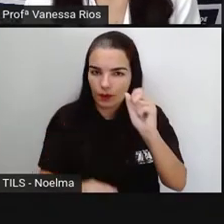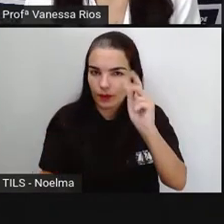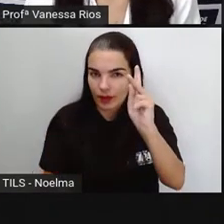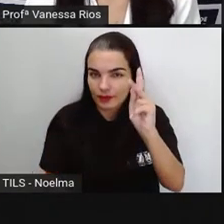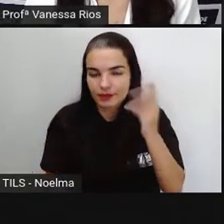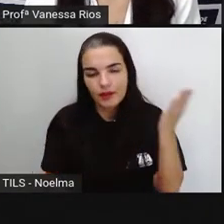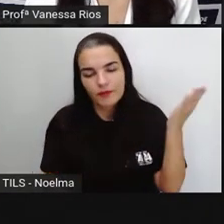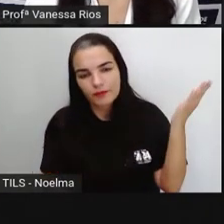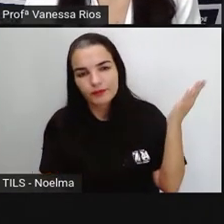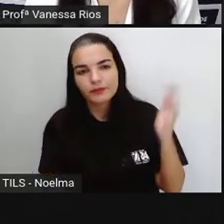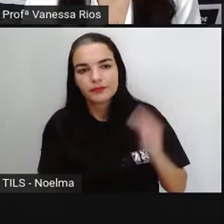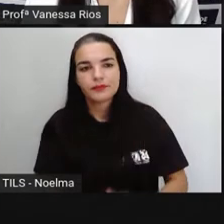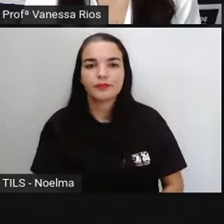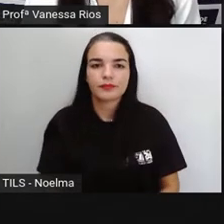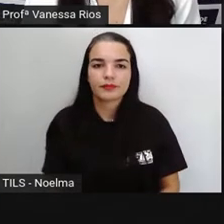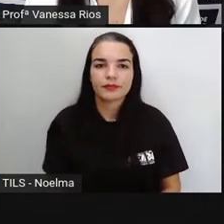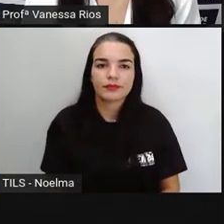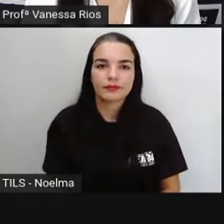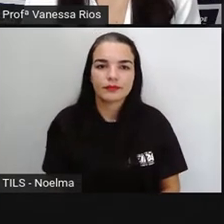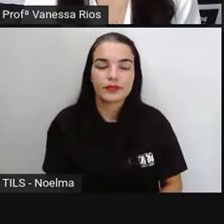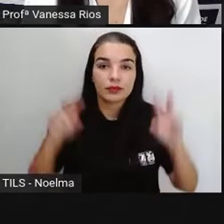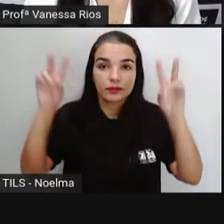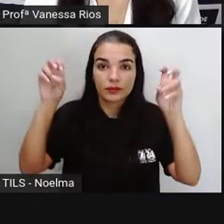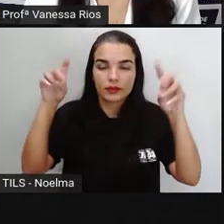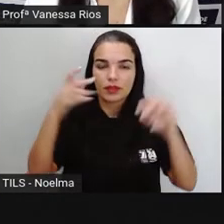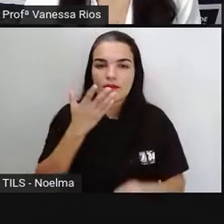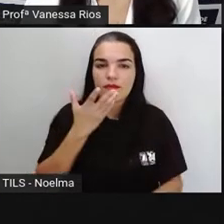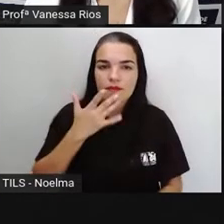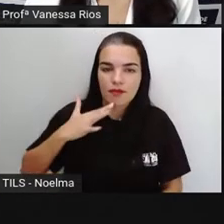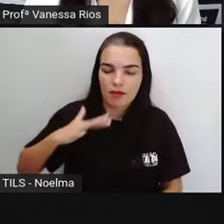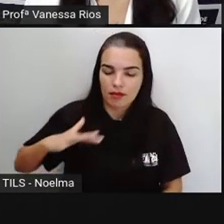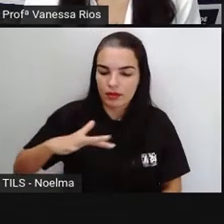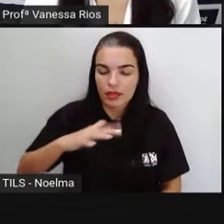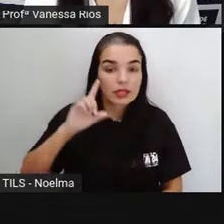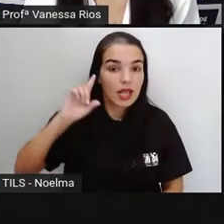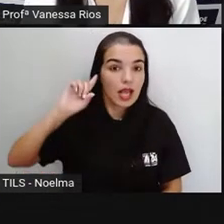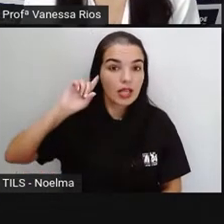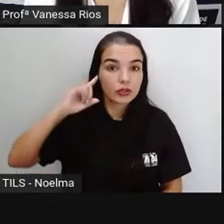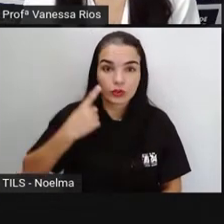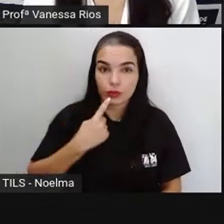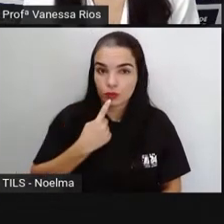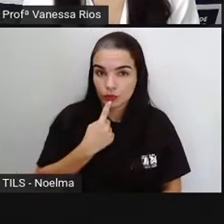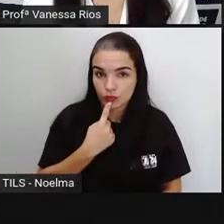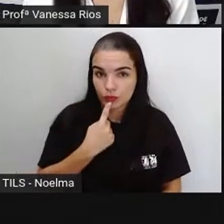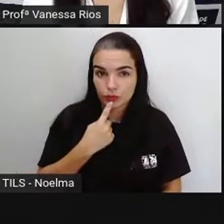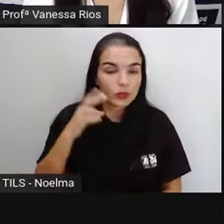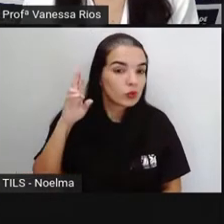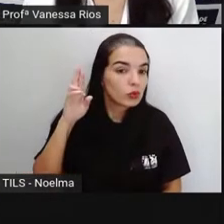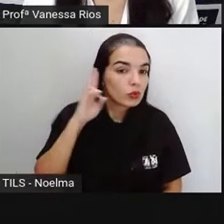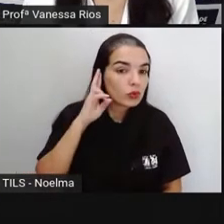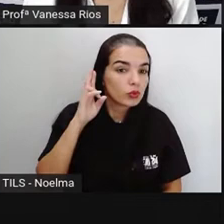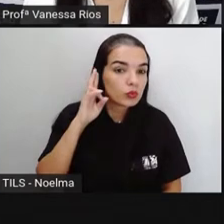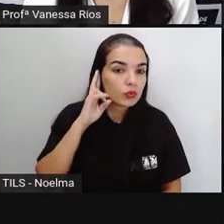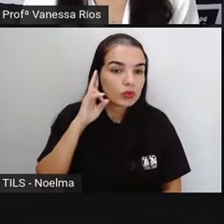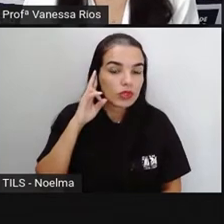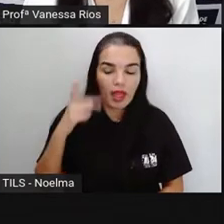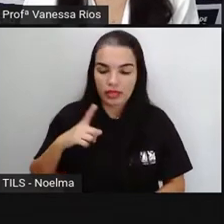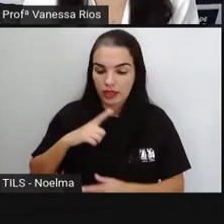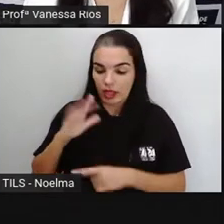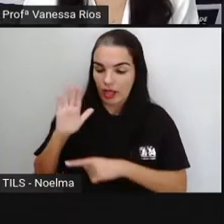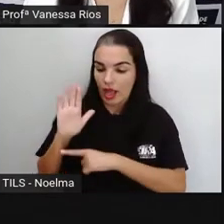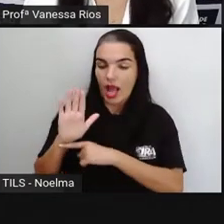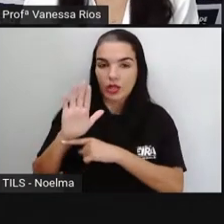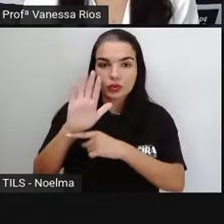certo? Então vamos lá. Olha só o título. Crianças surdas recebem ajuda de cães guia na